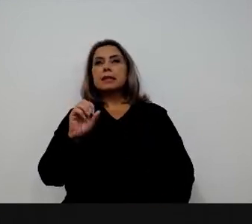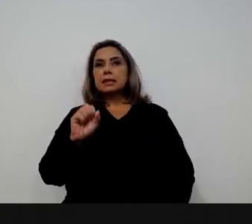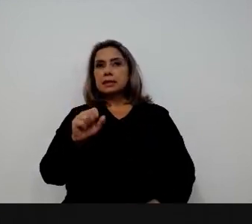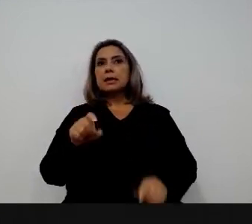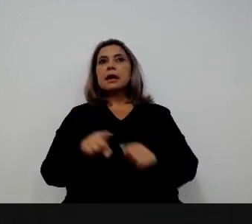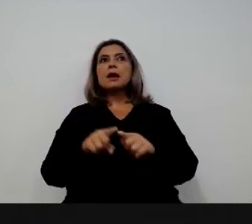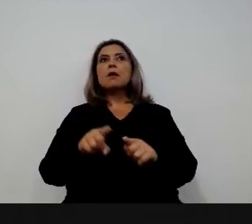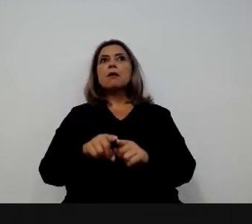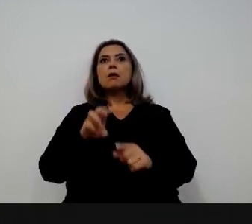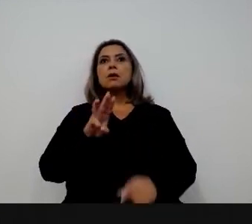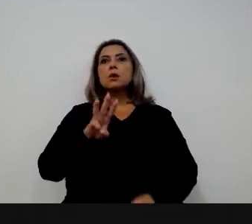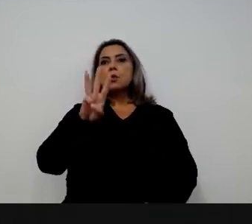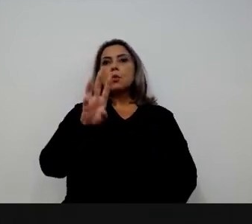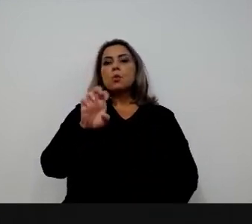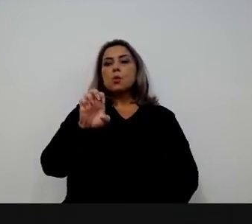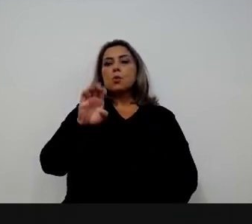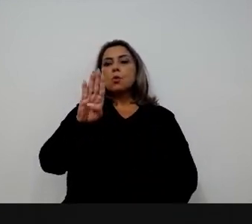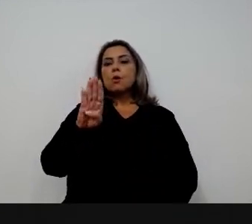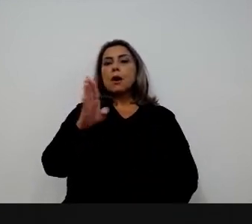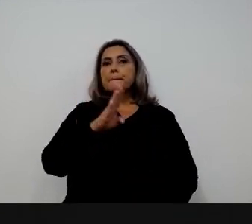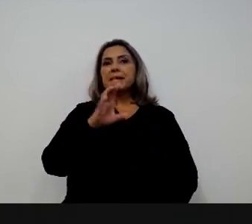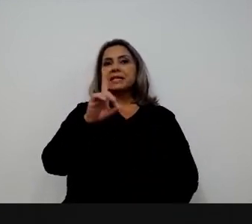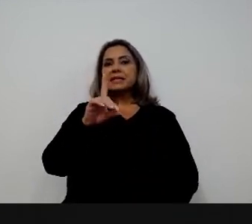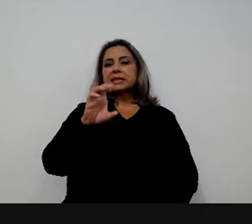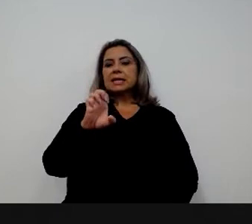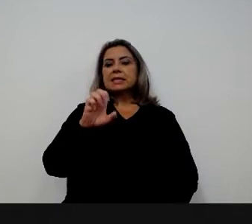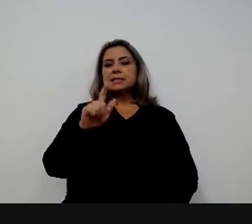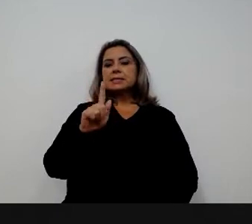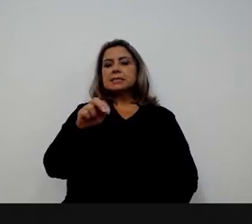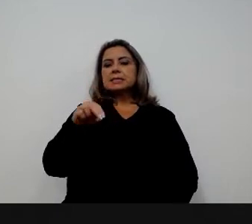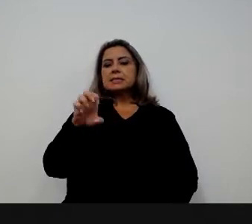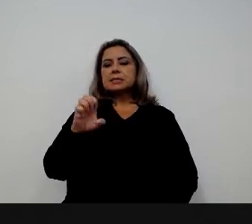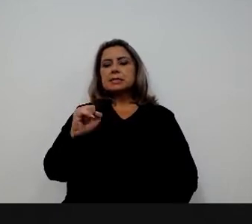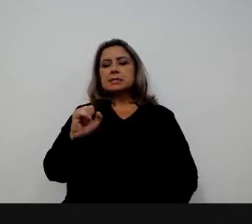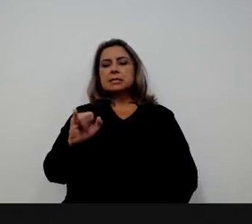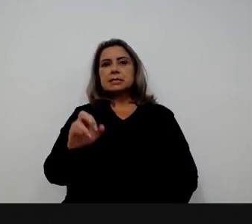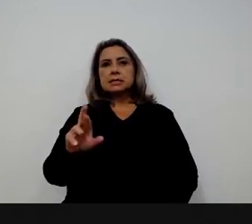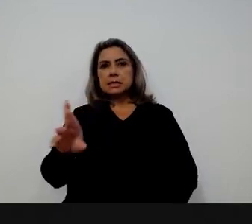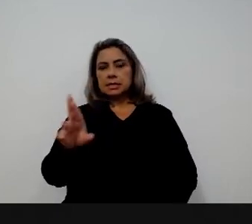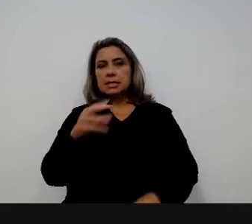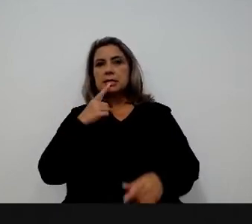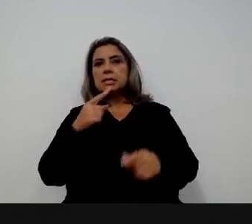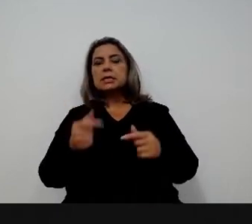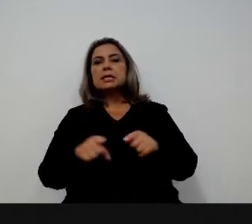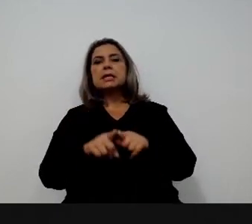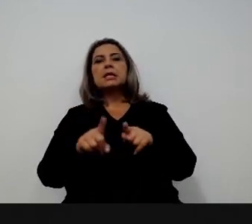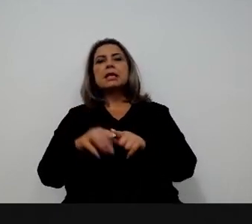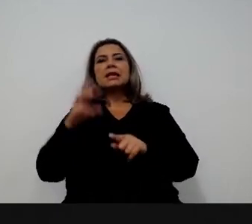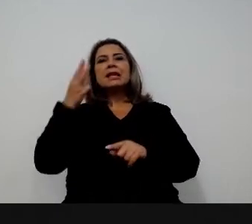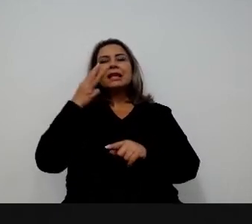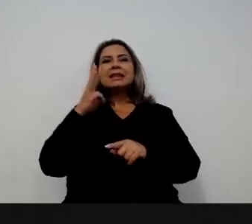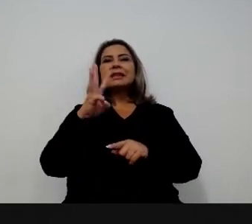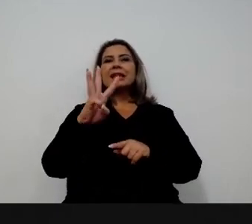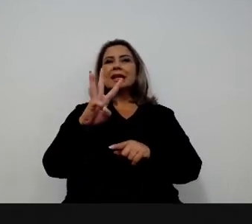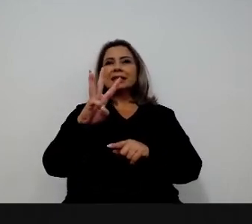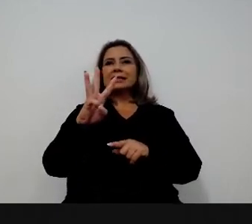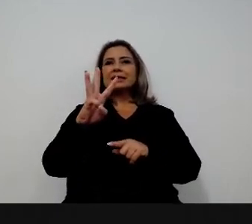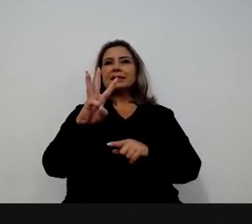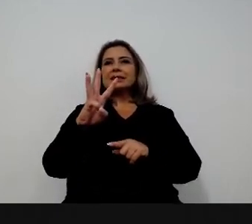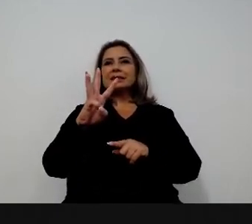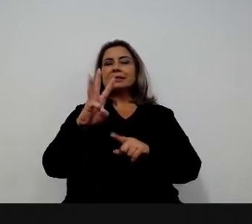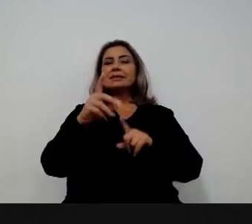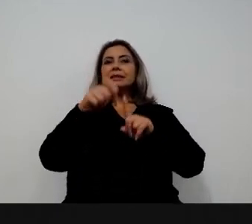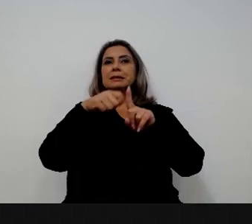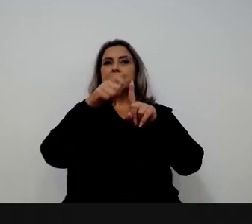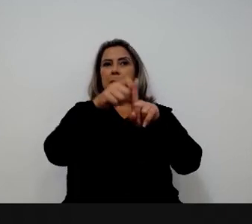web design. E são bootcamps que a gente aproveita a licença capacitação, os três meses que a cada cinco anos o